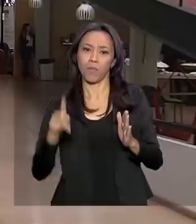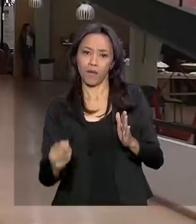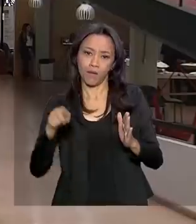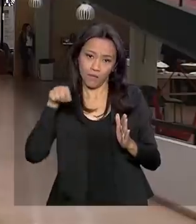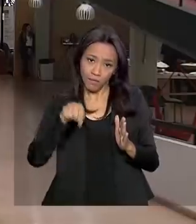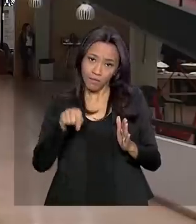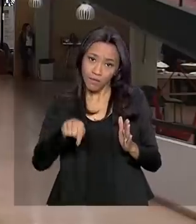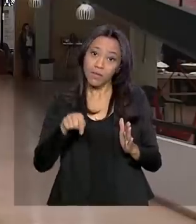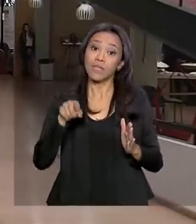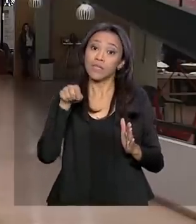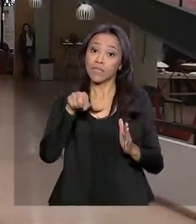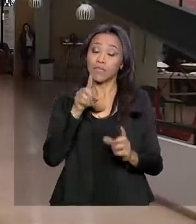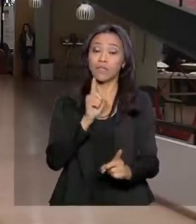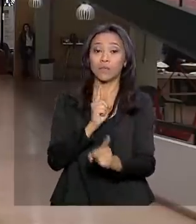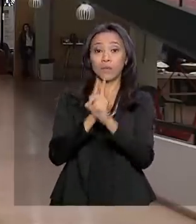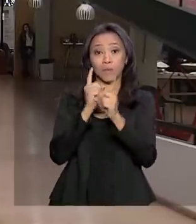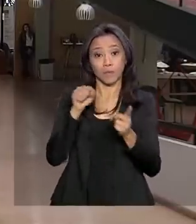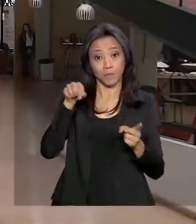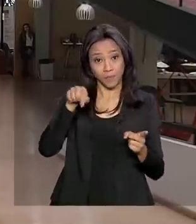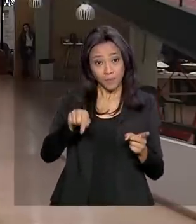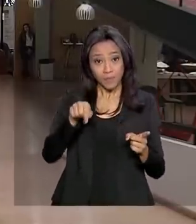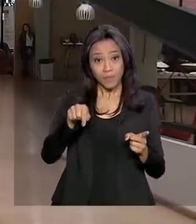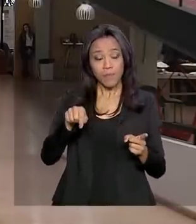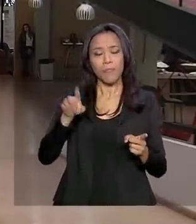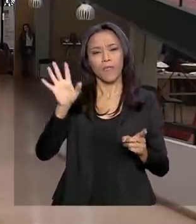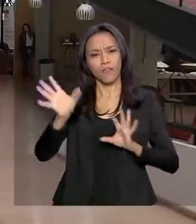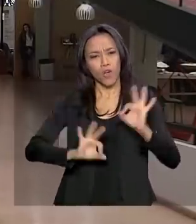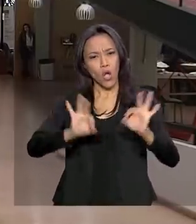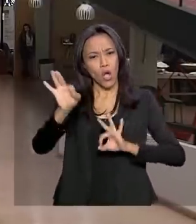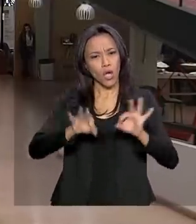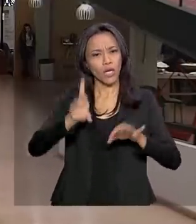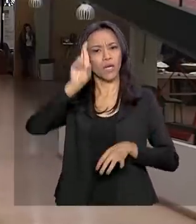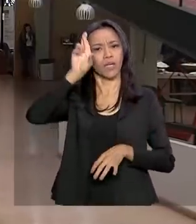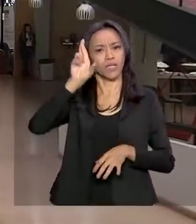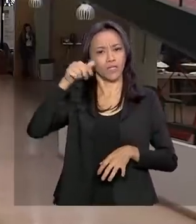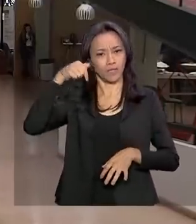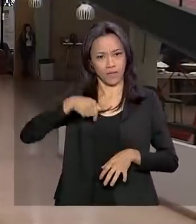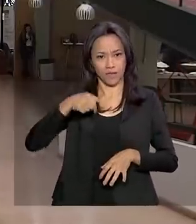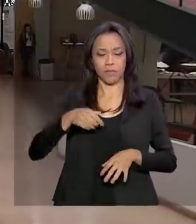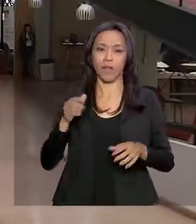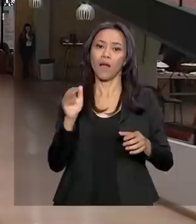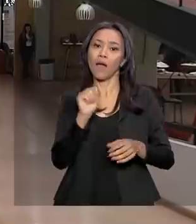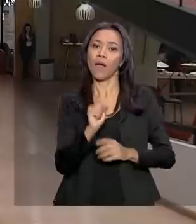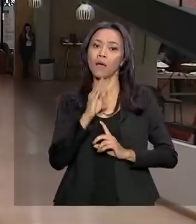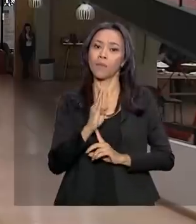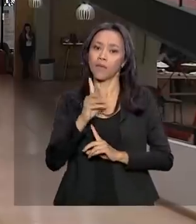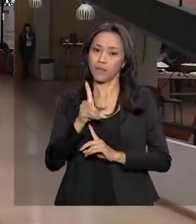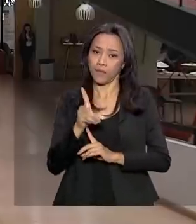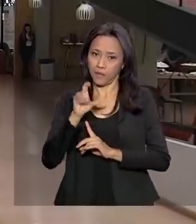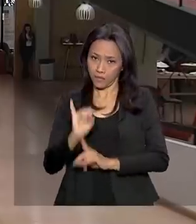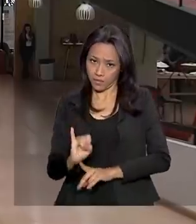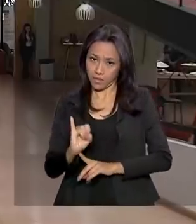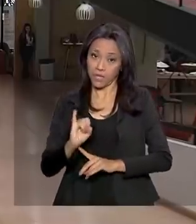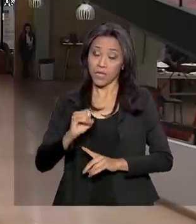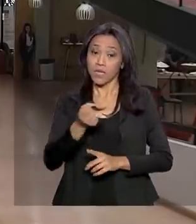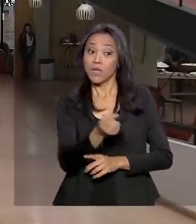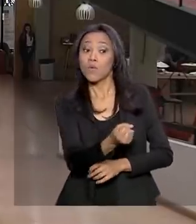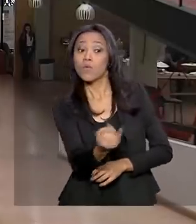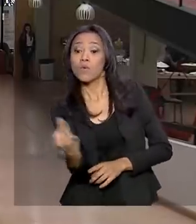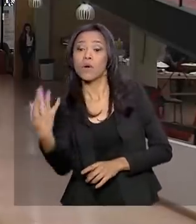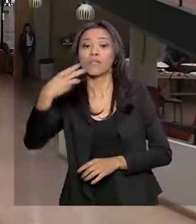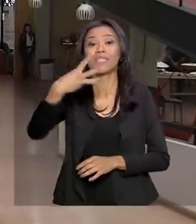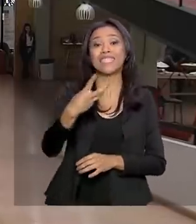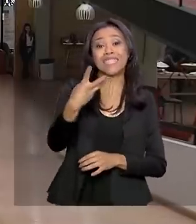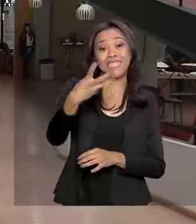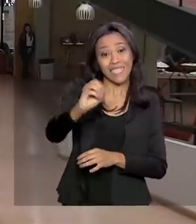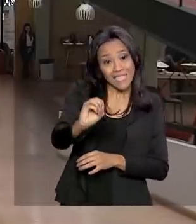Indústria Startup 4.0, promovido pela BDI. Cada uma das 30 indústrias vão